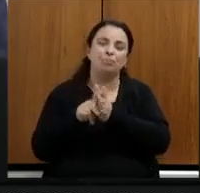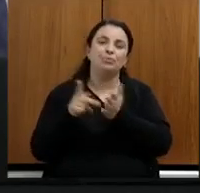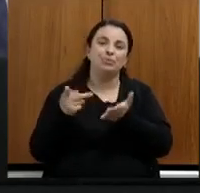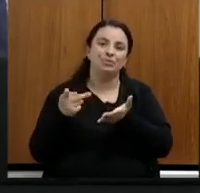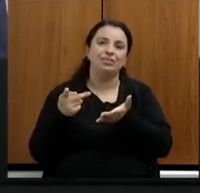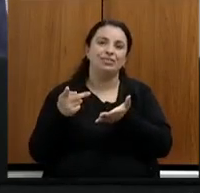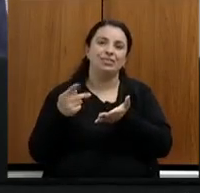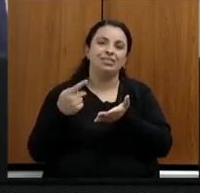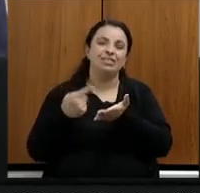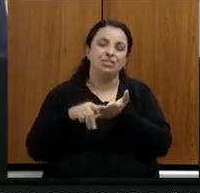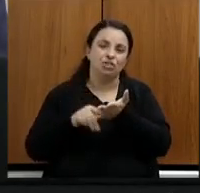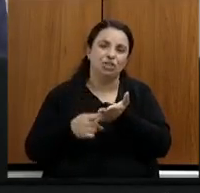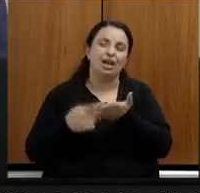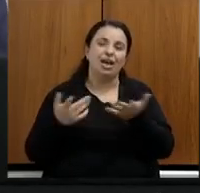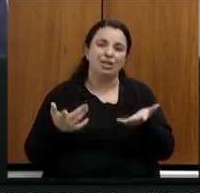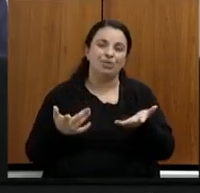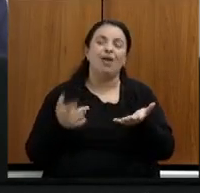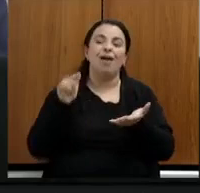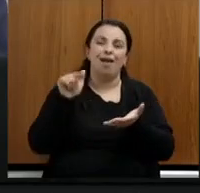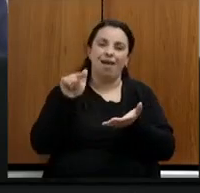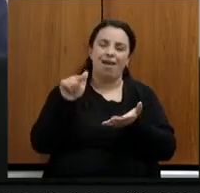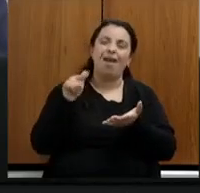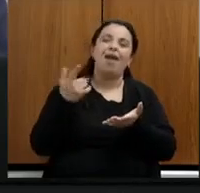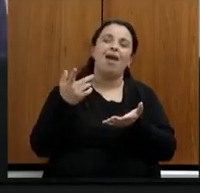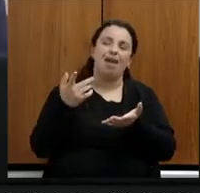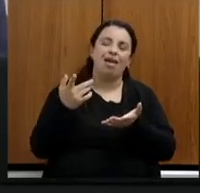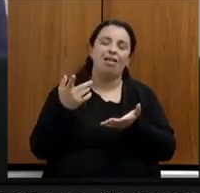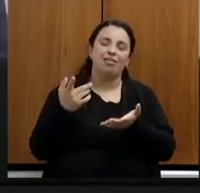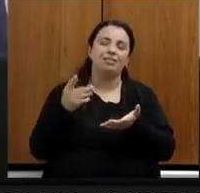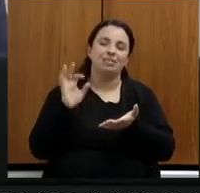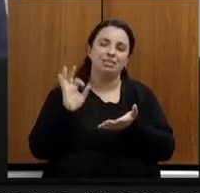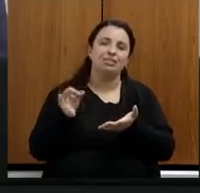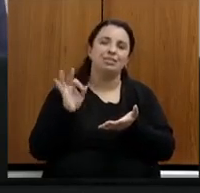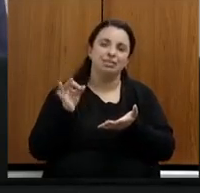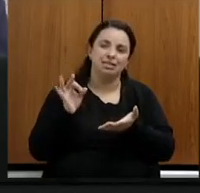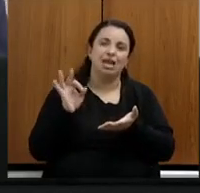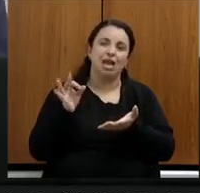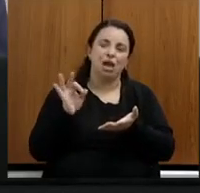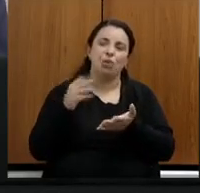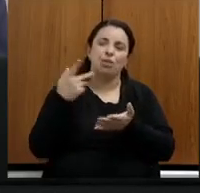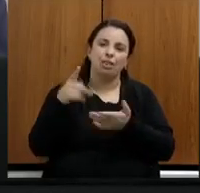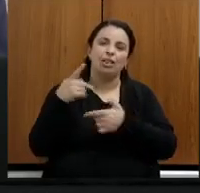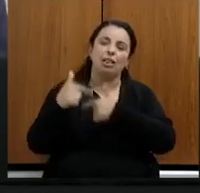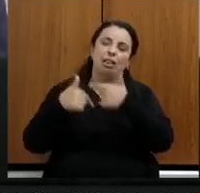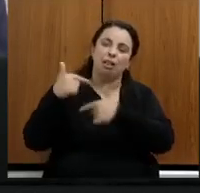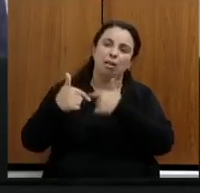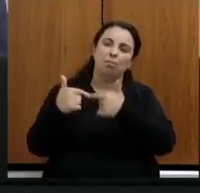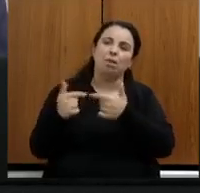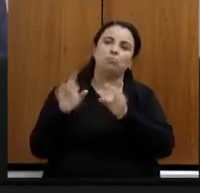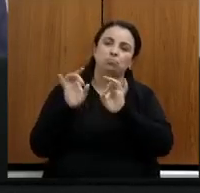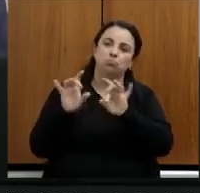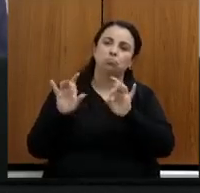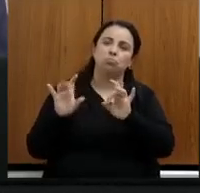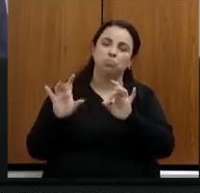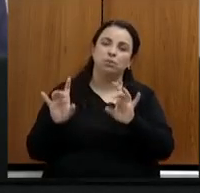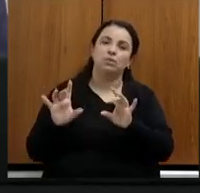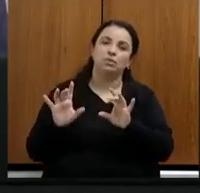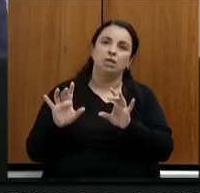deputada faz um grande trabalho em relação aos servidores sim muito um trabalho reconhecido mas eu digo